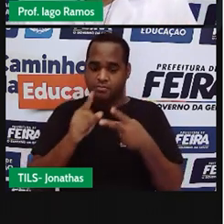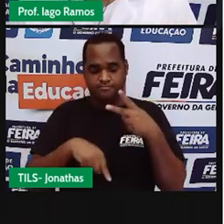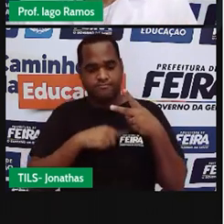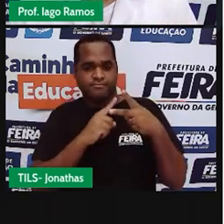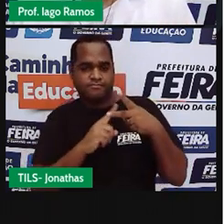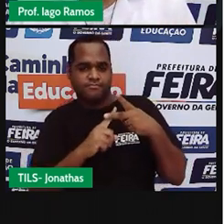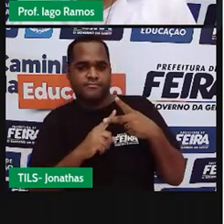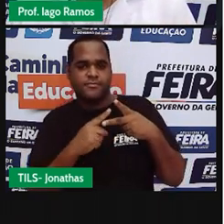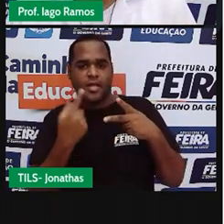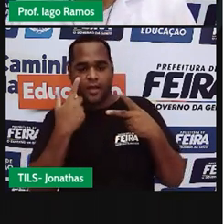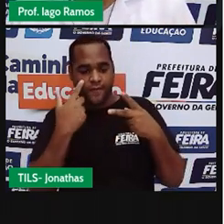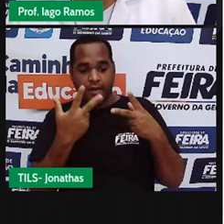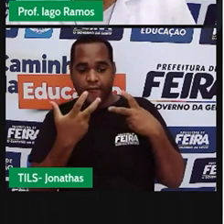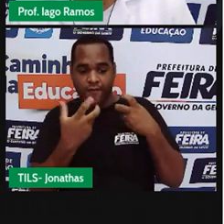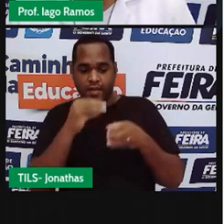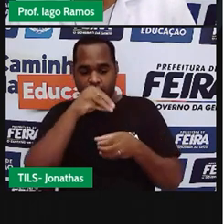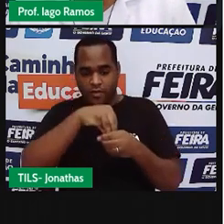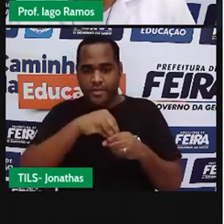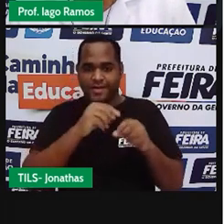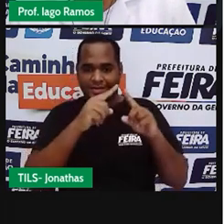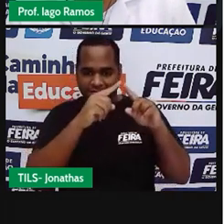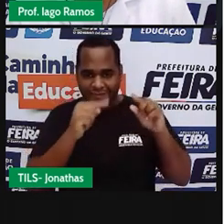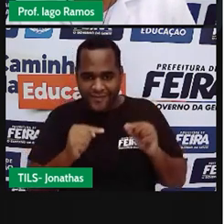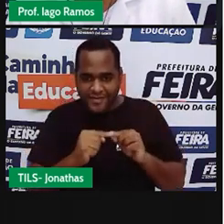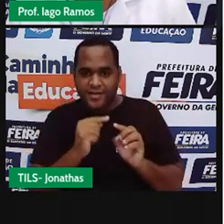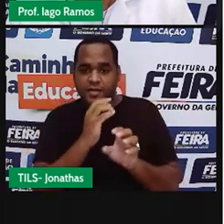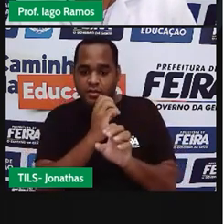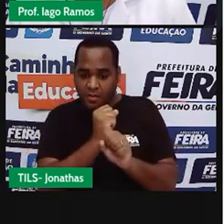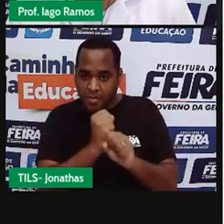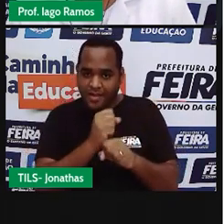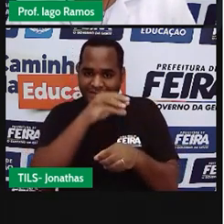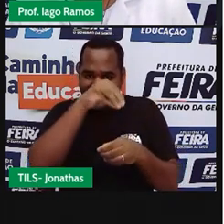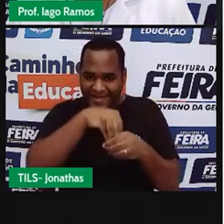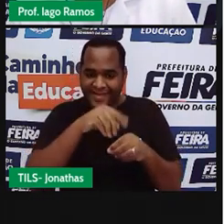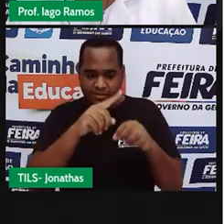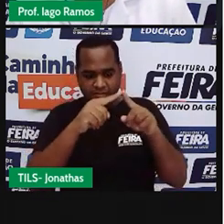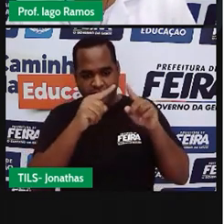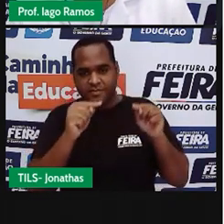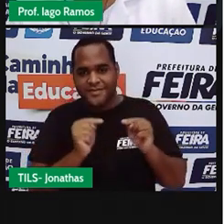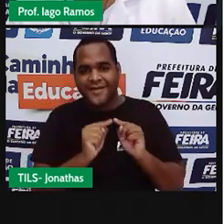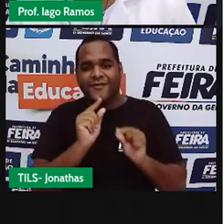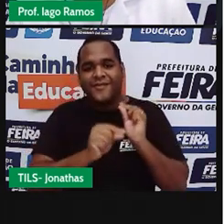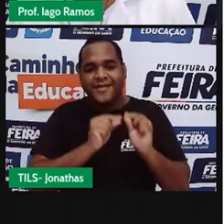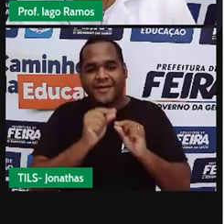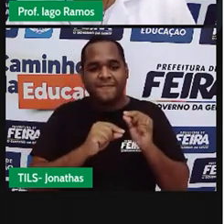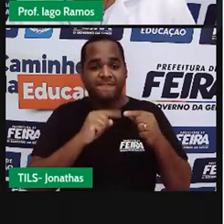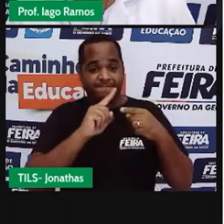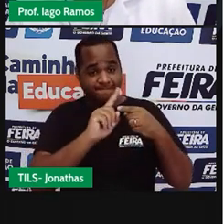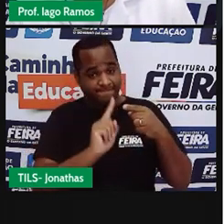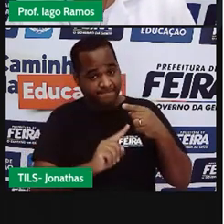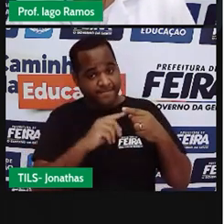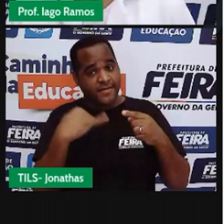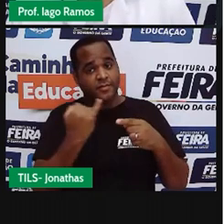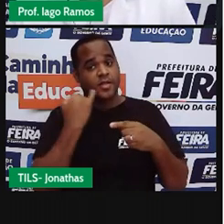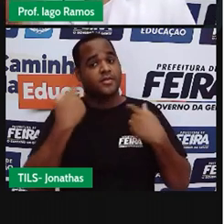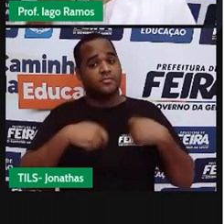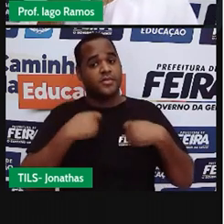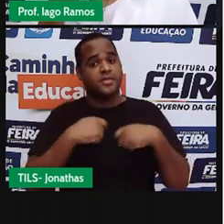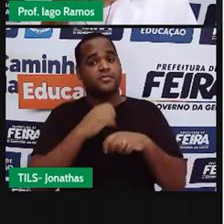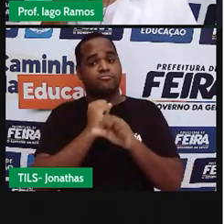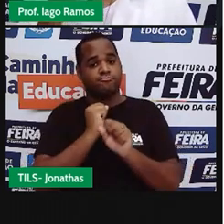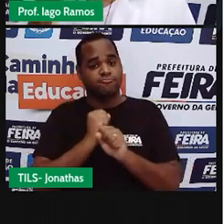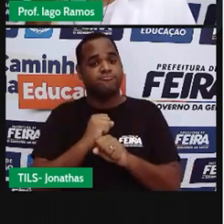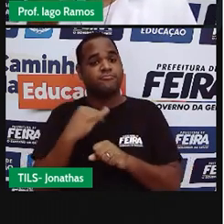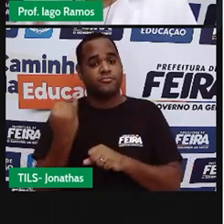importante de tudo na aula também foi verificar a soma dos ângulos internos para triângulos